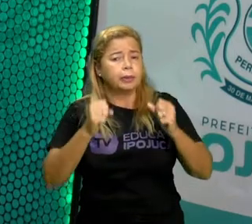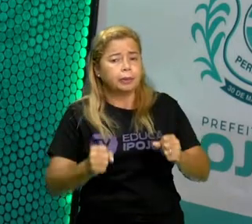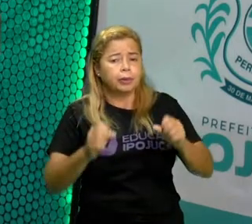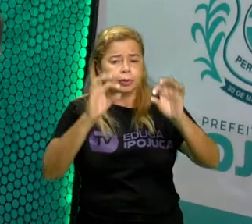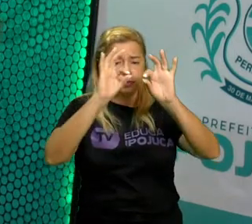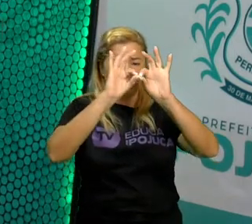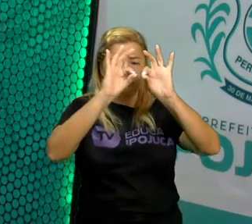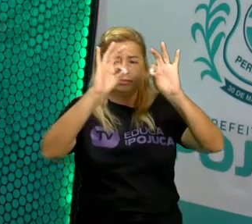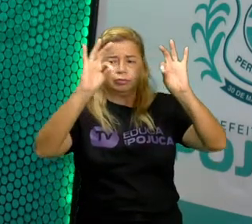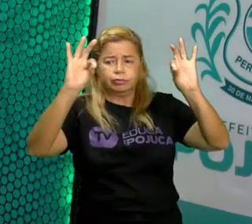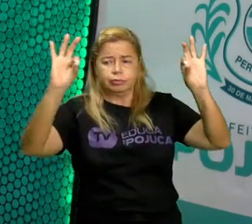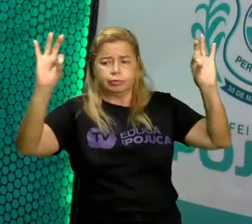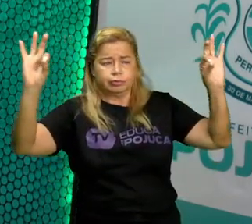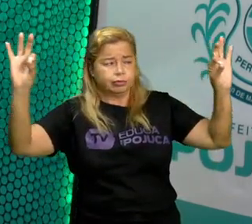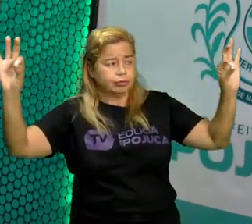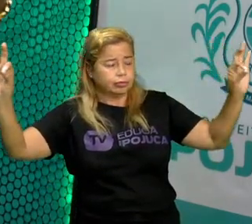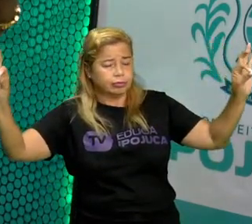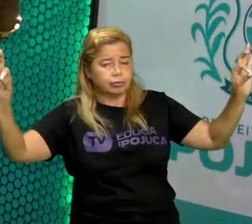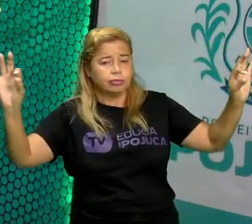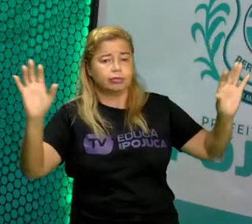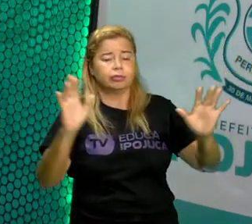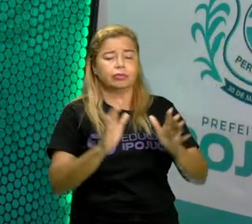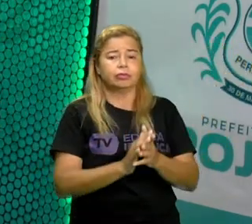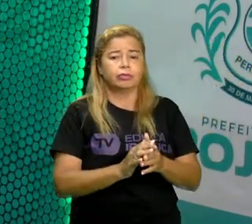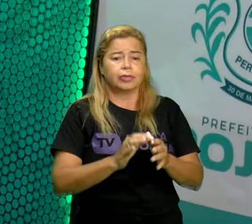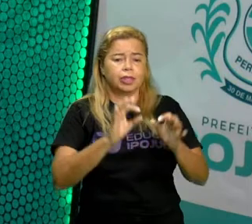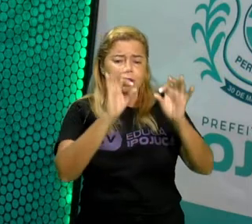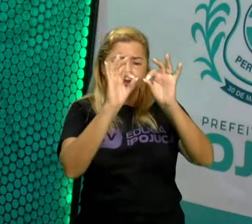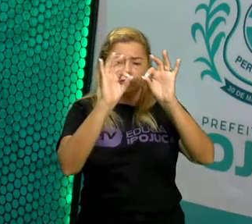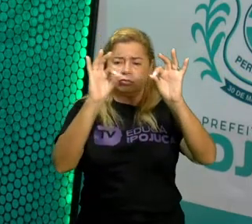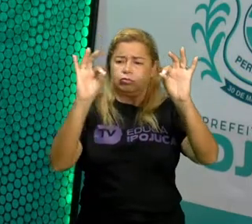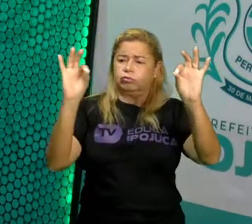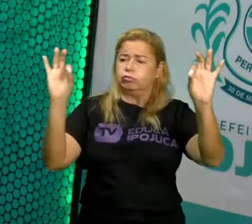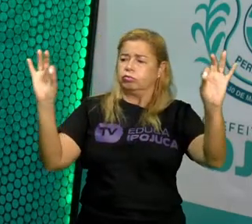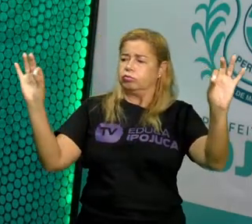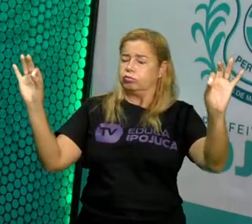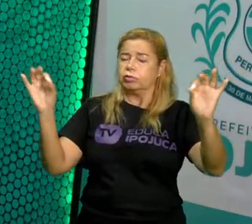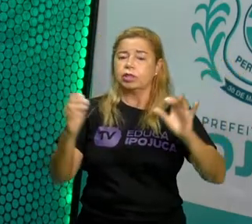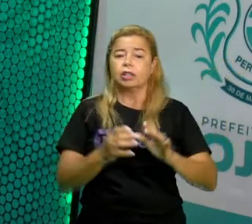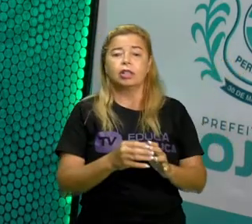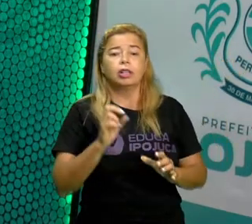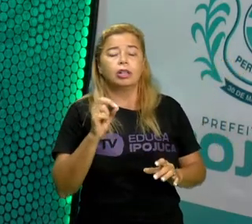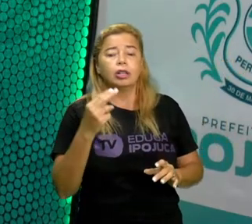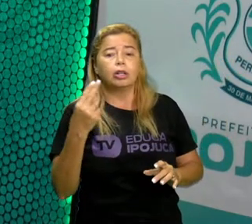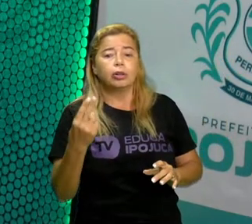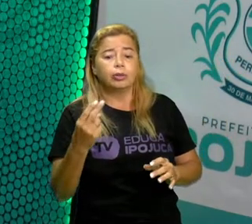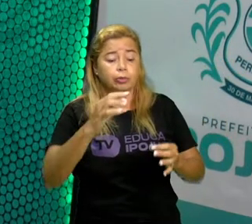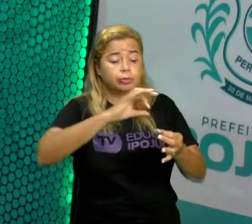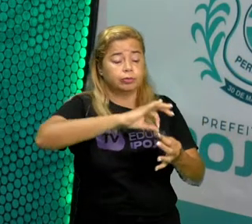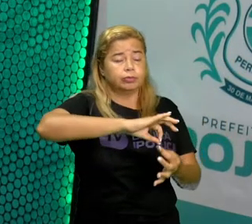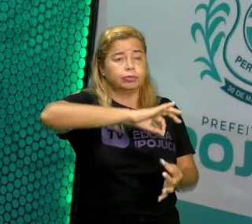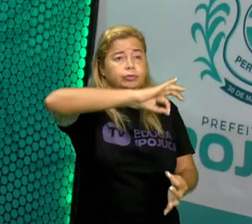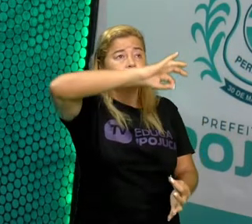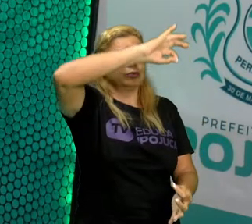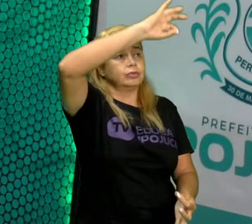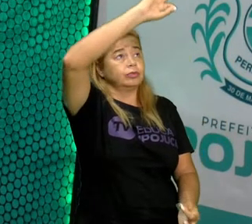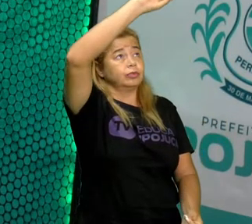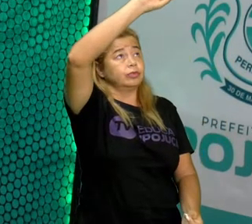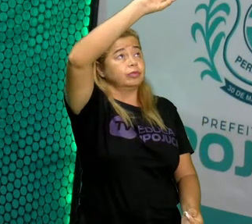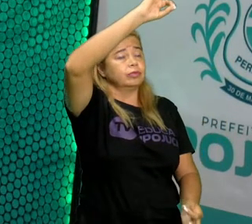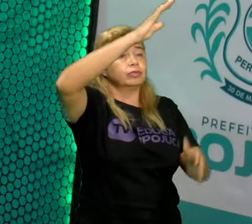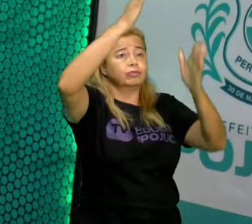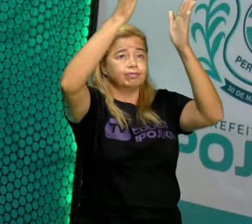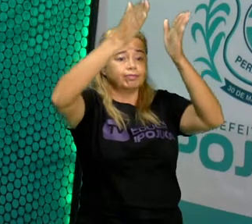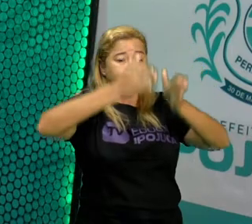horizontal, na linha do seu olhar, do horizonte. E pode estar na vertical, em forma de